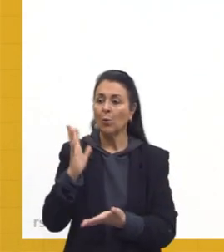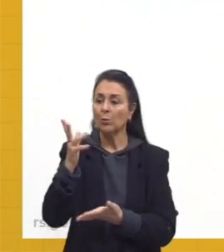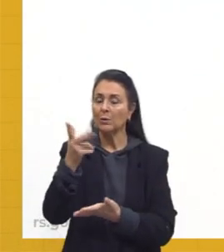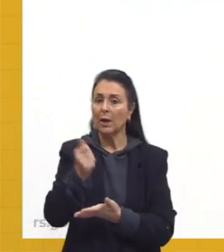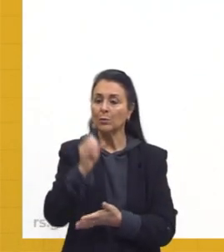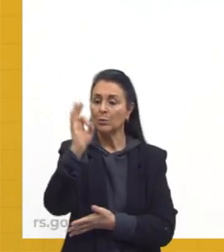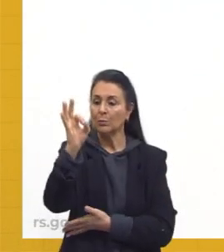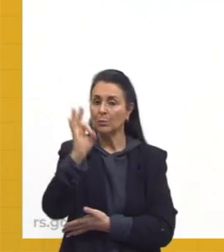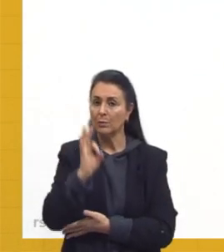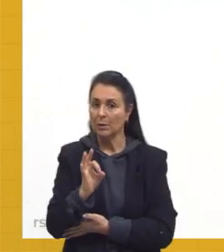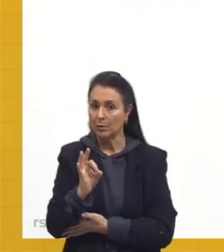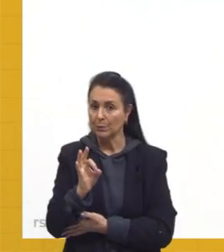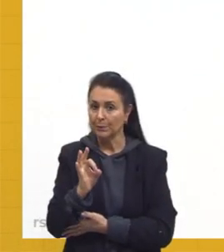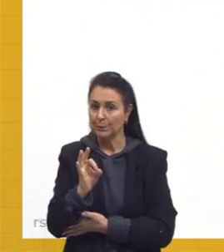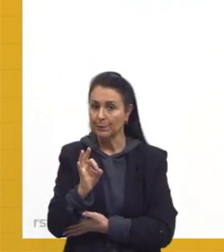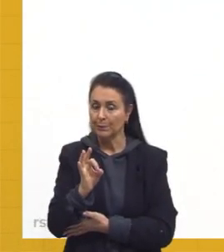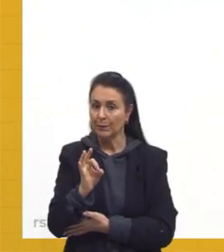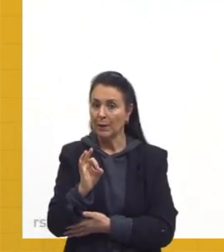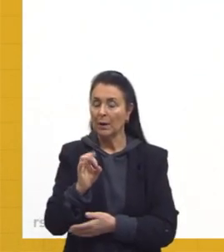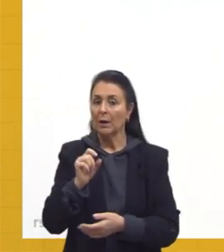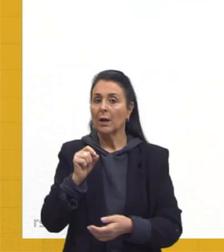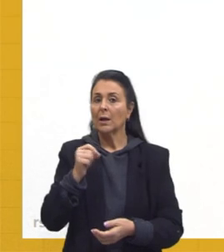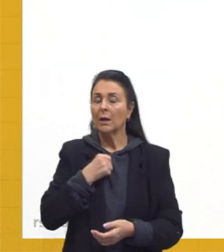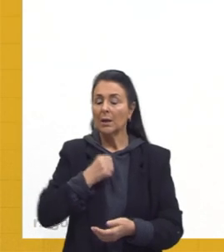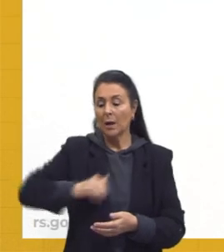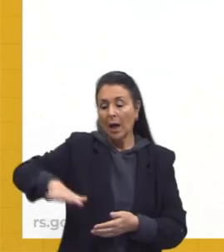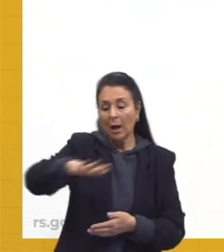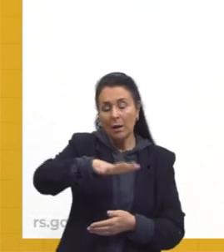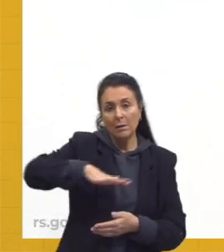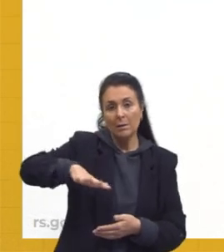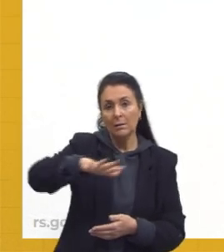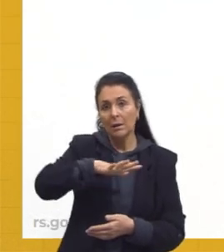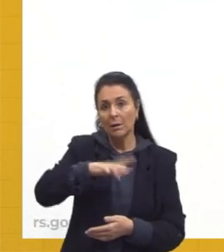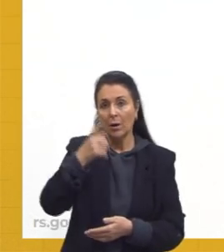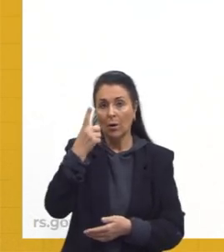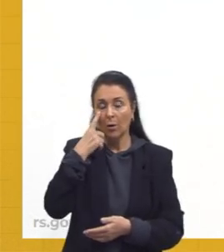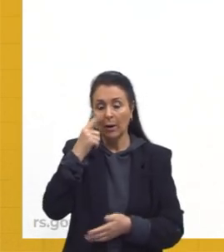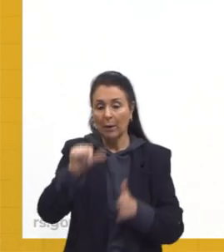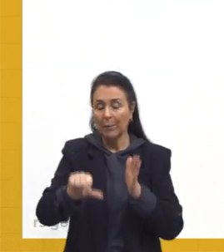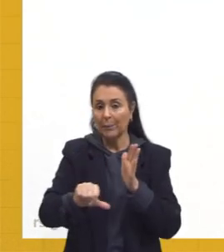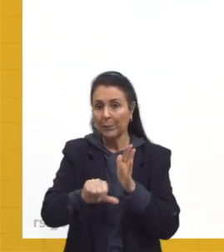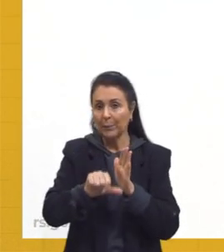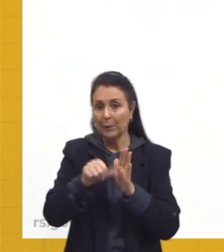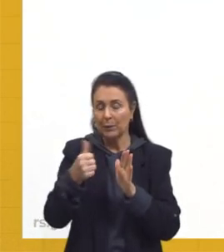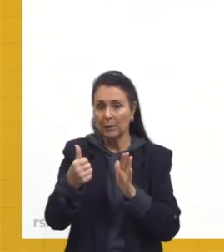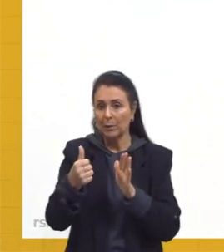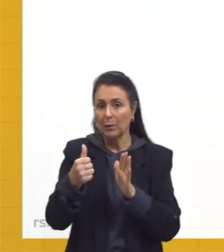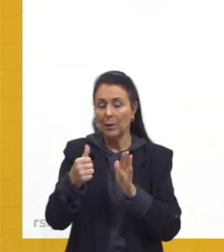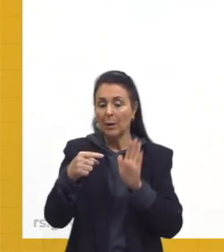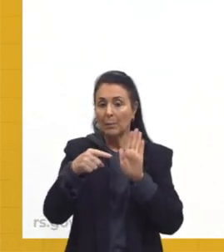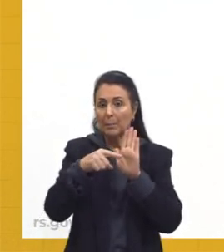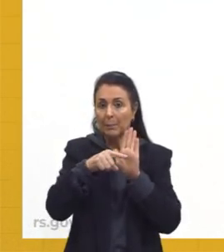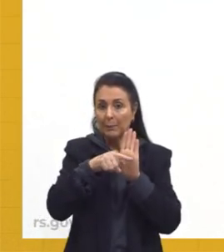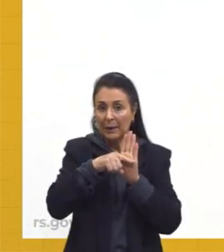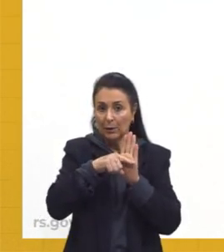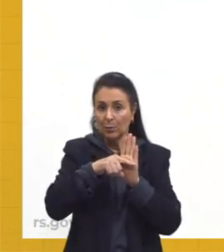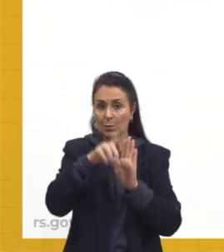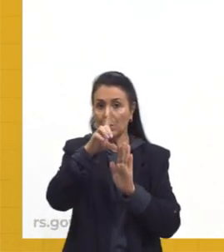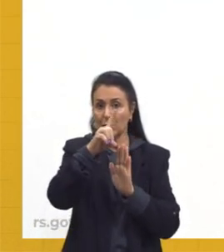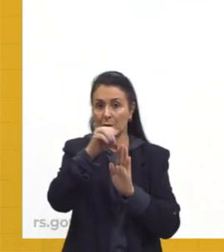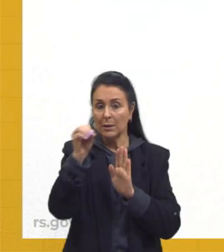porcentagem de estabelecimentos, tá? E as suas áreas. Olha lá a primeira linha. Menos de 100 hectares.